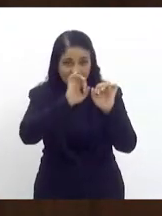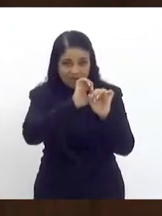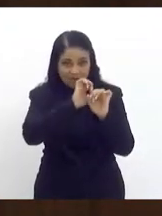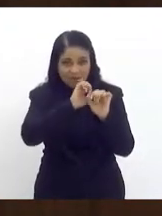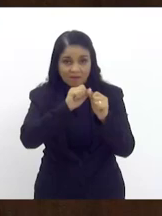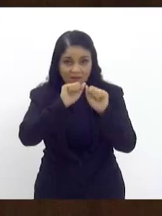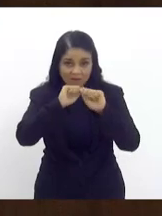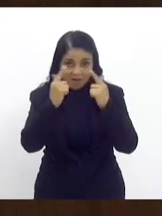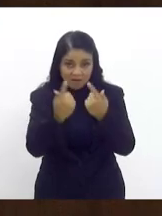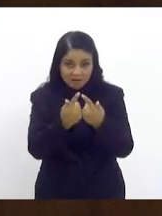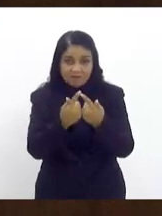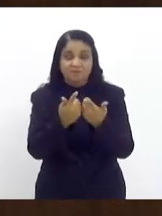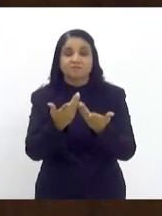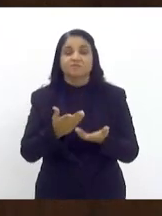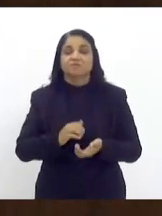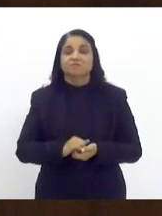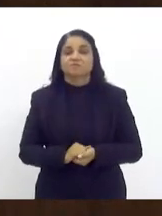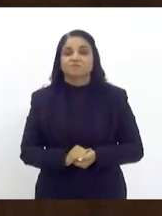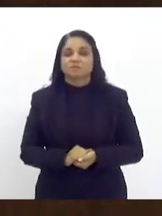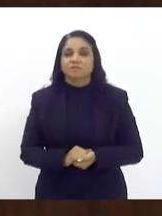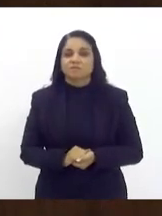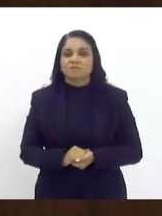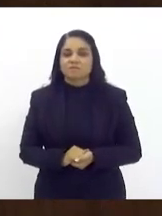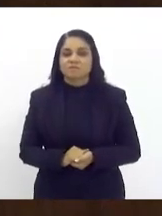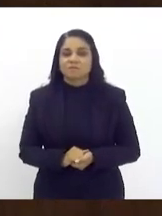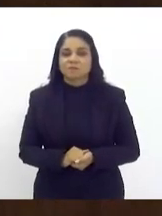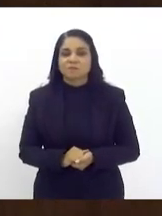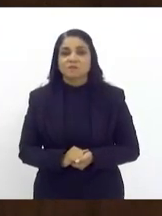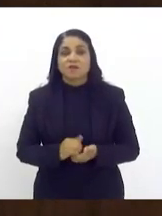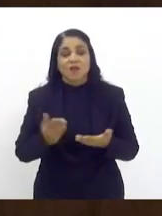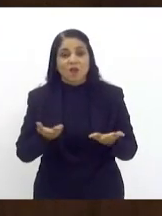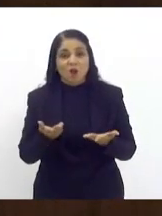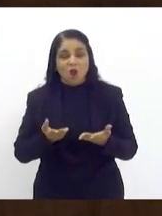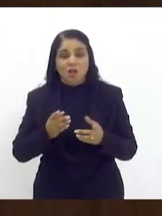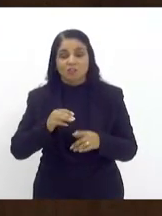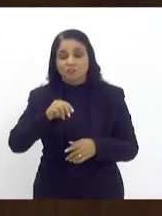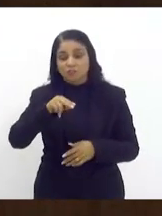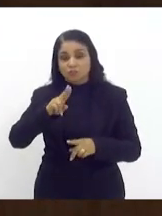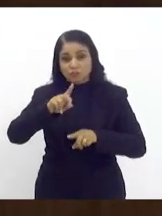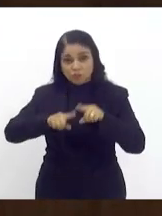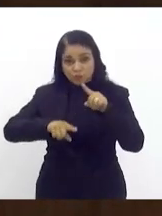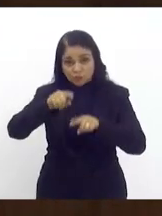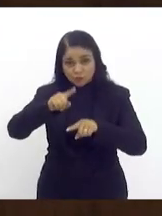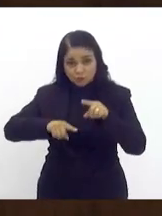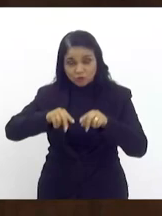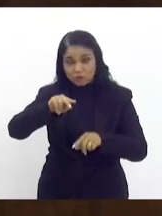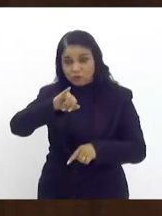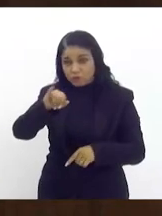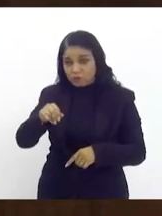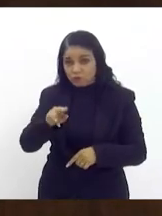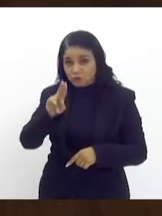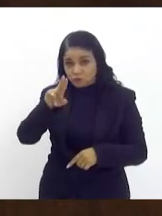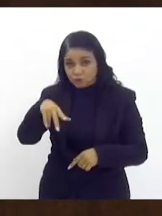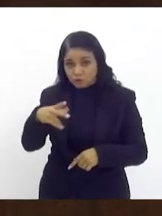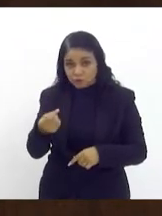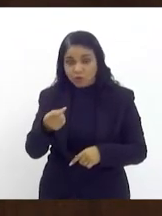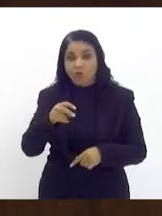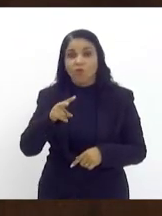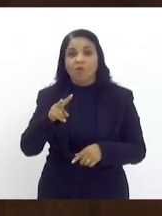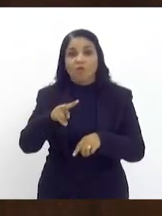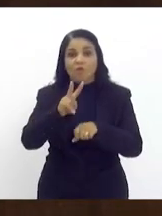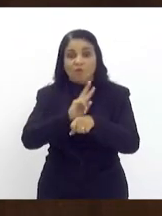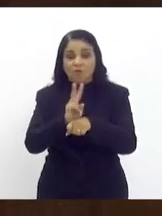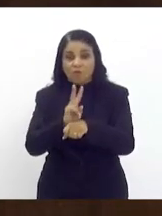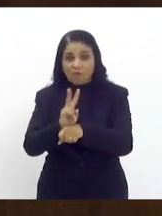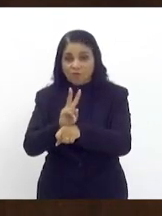Presidente, estamos no junho violeta e amanhã, dia 15, é o dia de